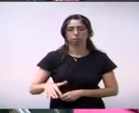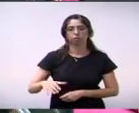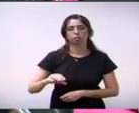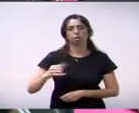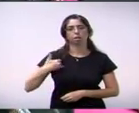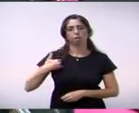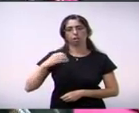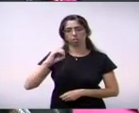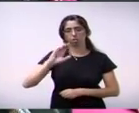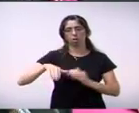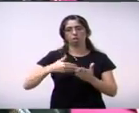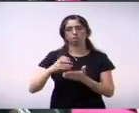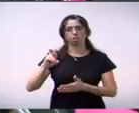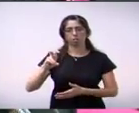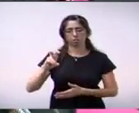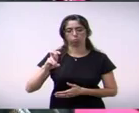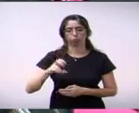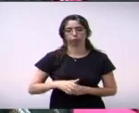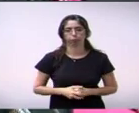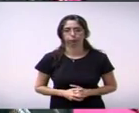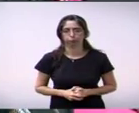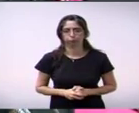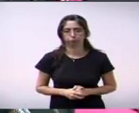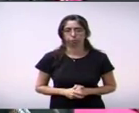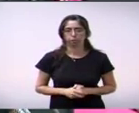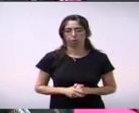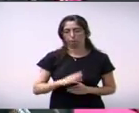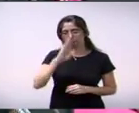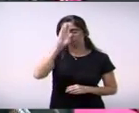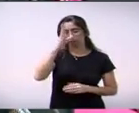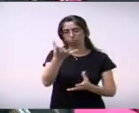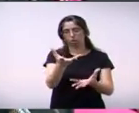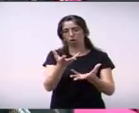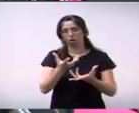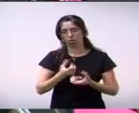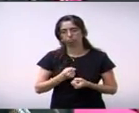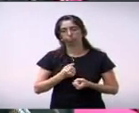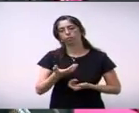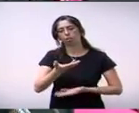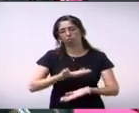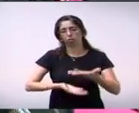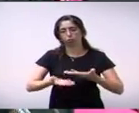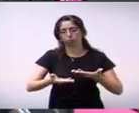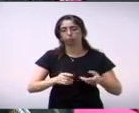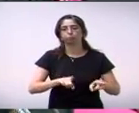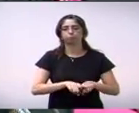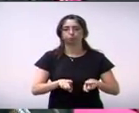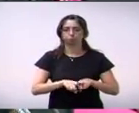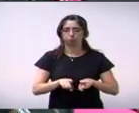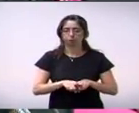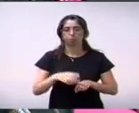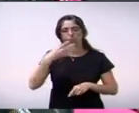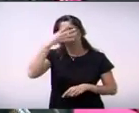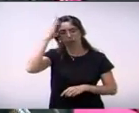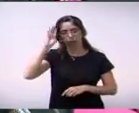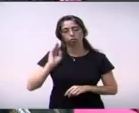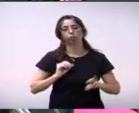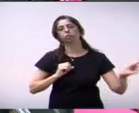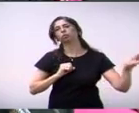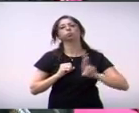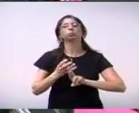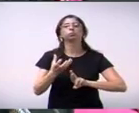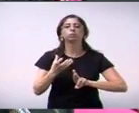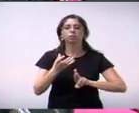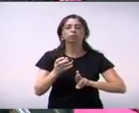0 a 5 anos. 152 da vereadora Ângela Duarte requer informações ao Executivo quanto à